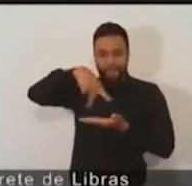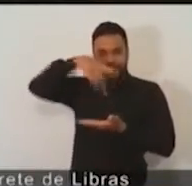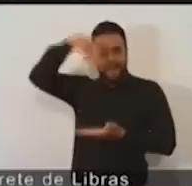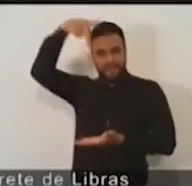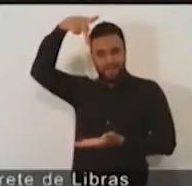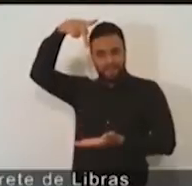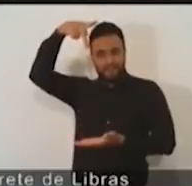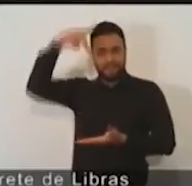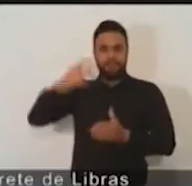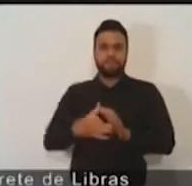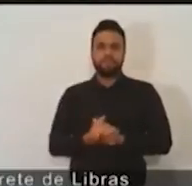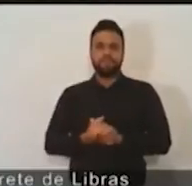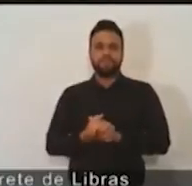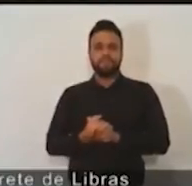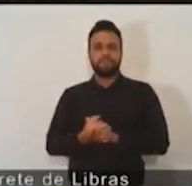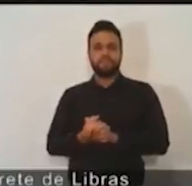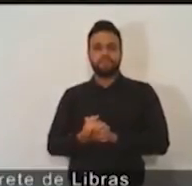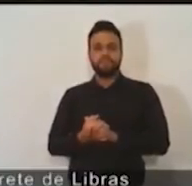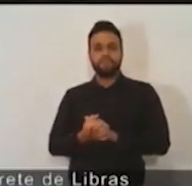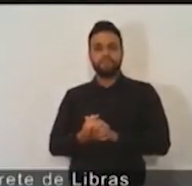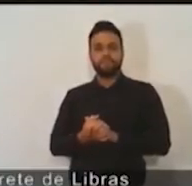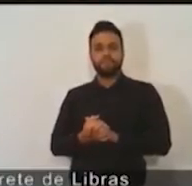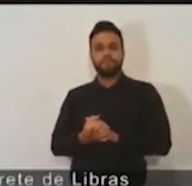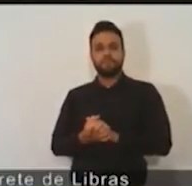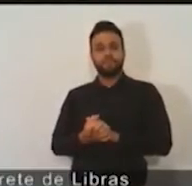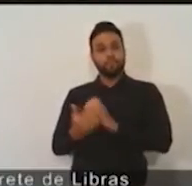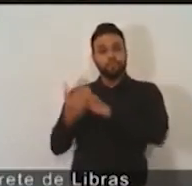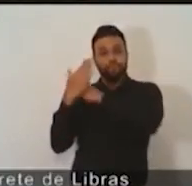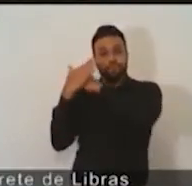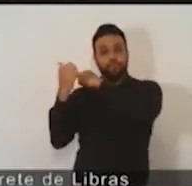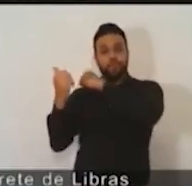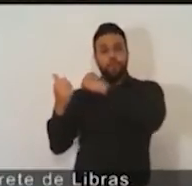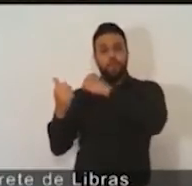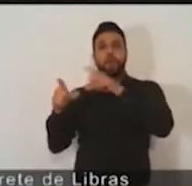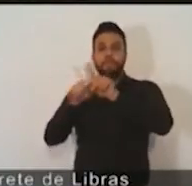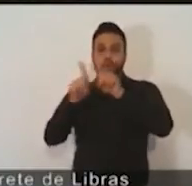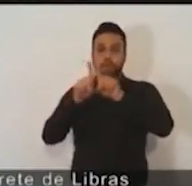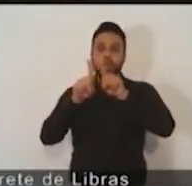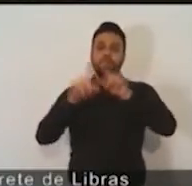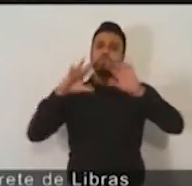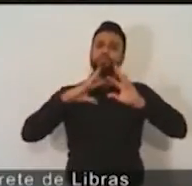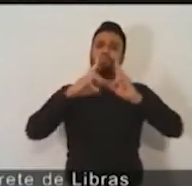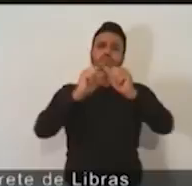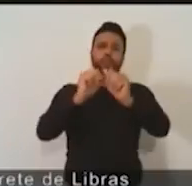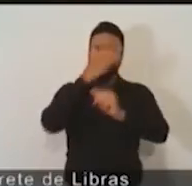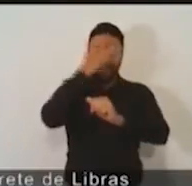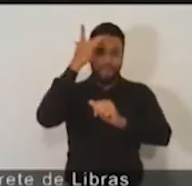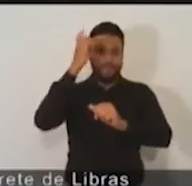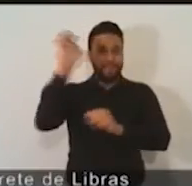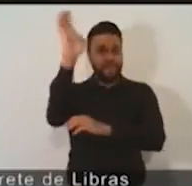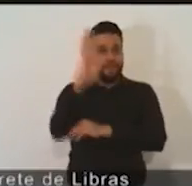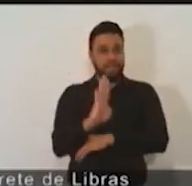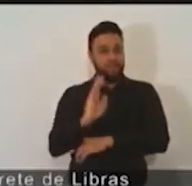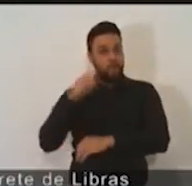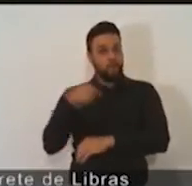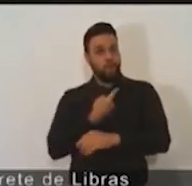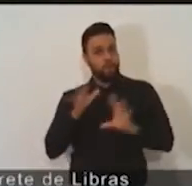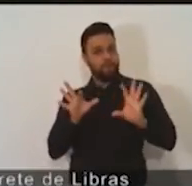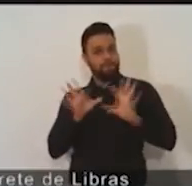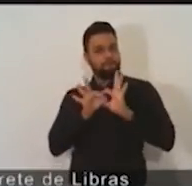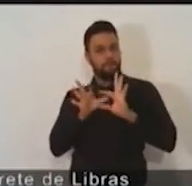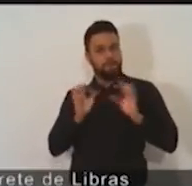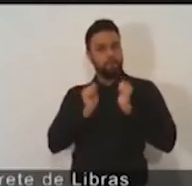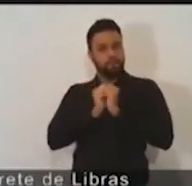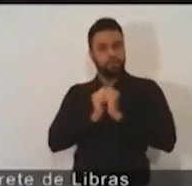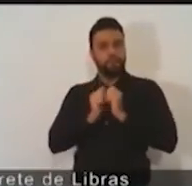me chamou, convocando todos os brasileiros para a gente orar juntos, a fim de que o Brasil